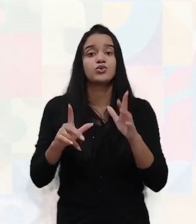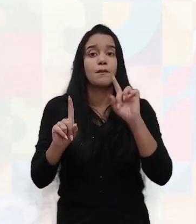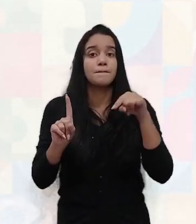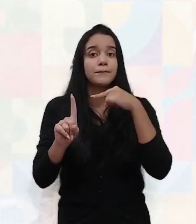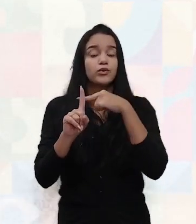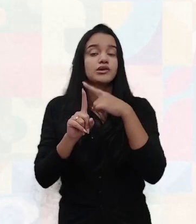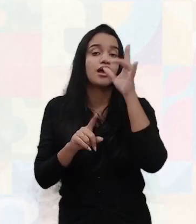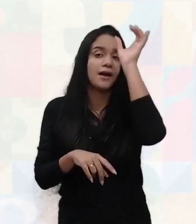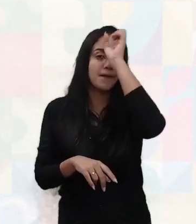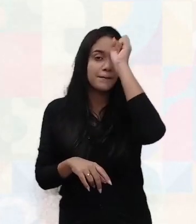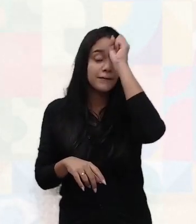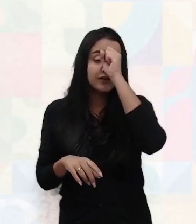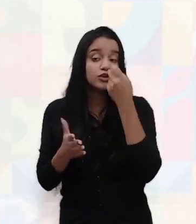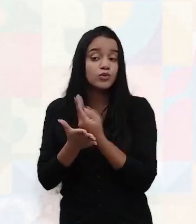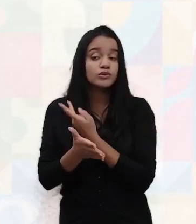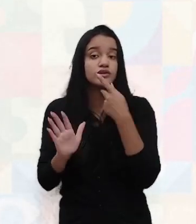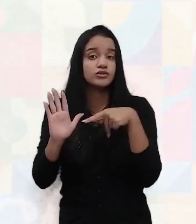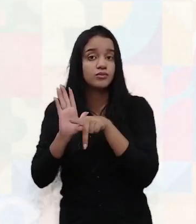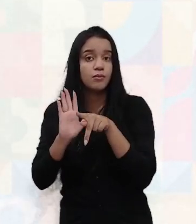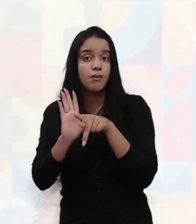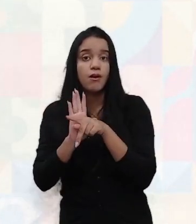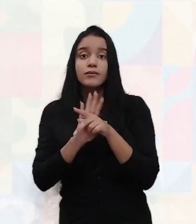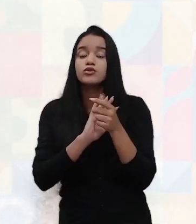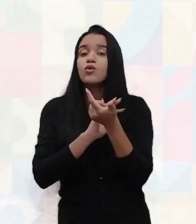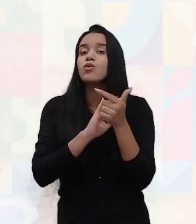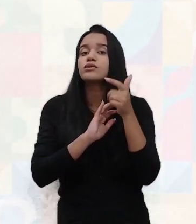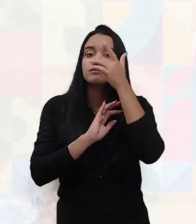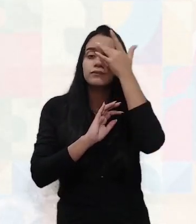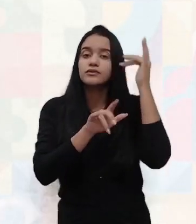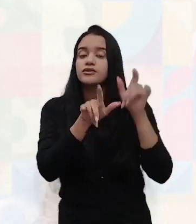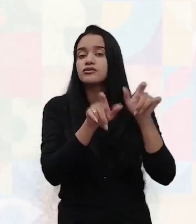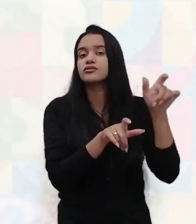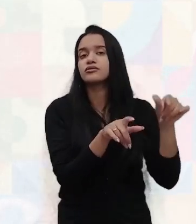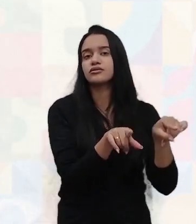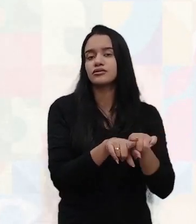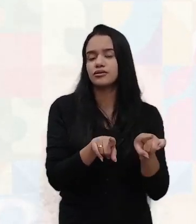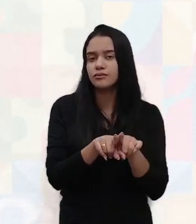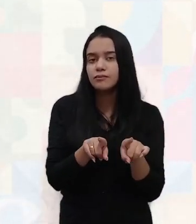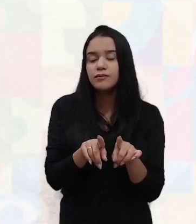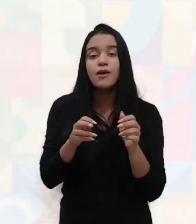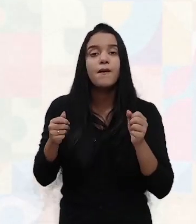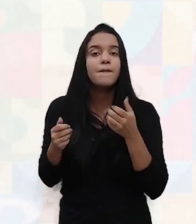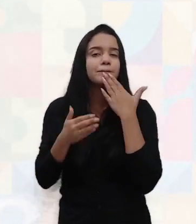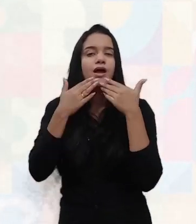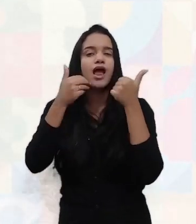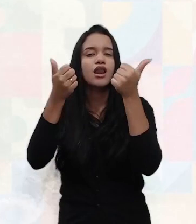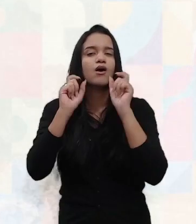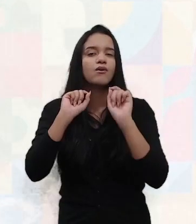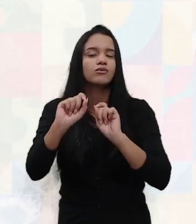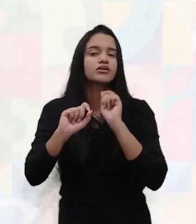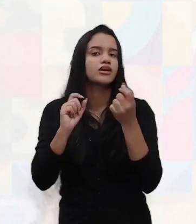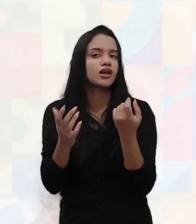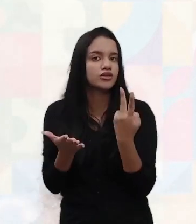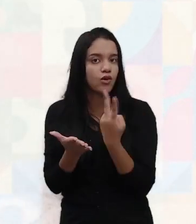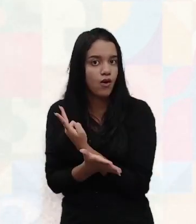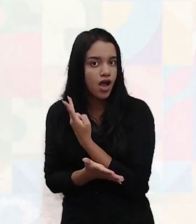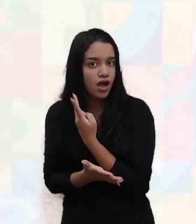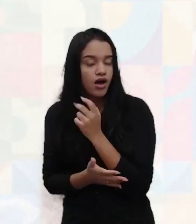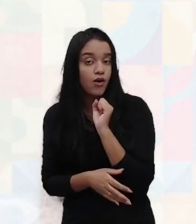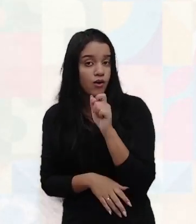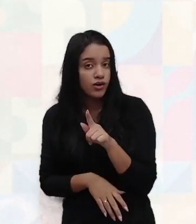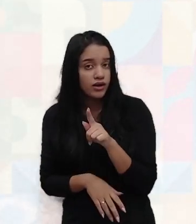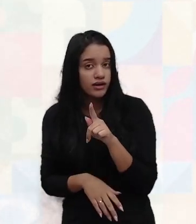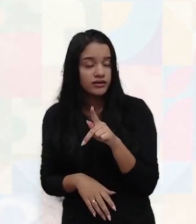próprios erros e dos outros. O melhor de tudo é você não cometer erros, mas como a gente é ser humano, a gente não tem como não